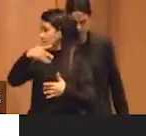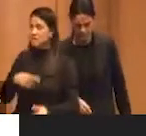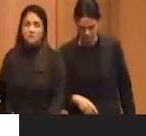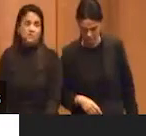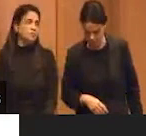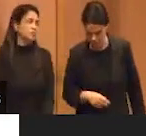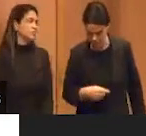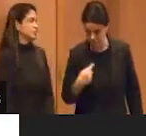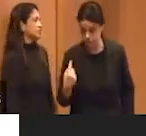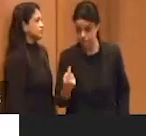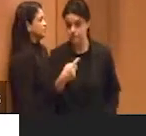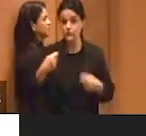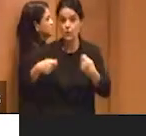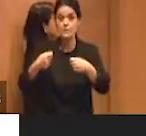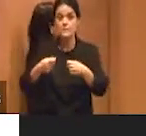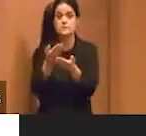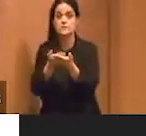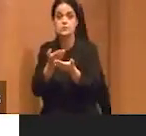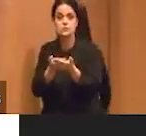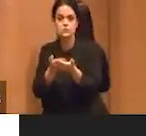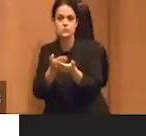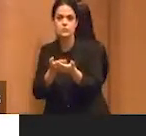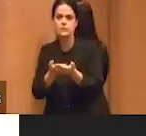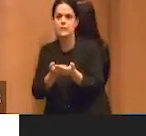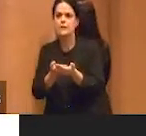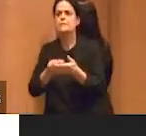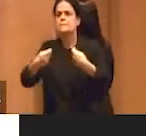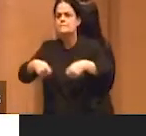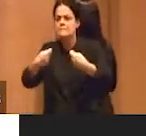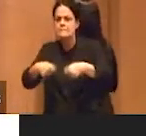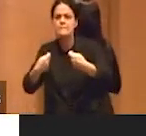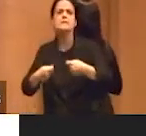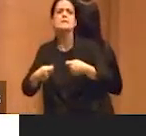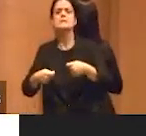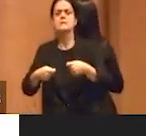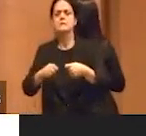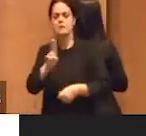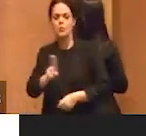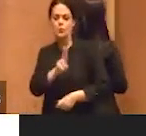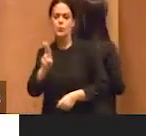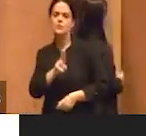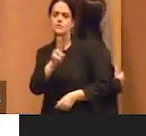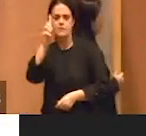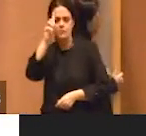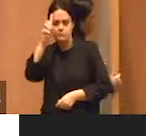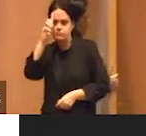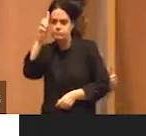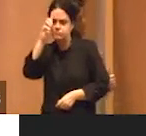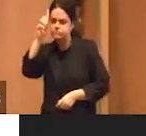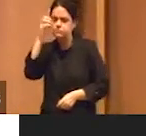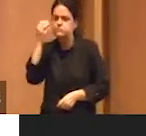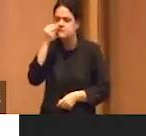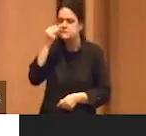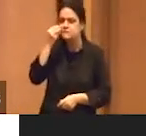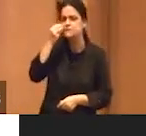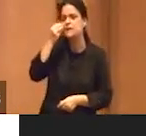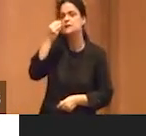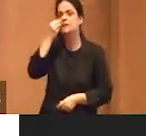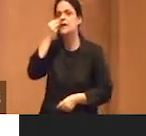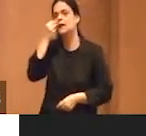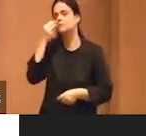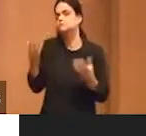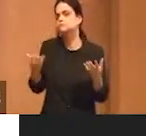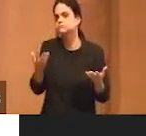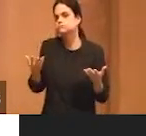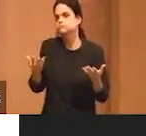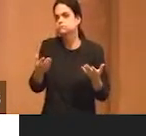estudar mais sobre isso e tem que trazer para dentro das nossas práticas para poder desmanchar elas, como defendemos